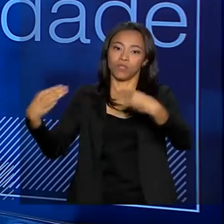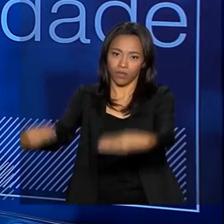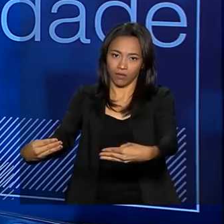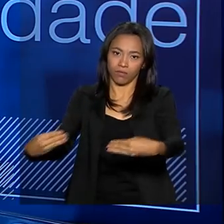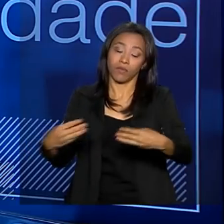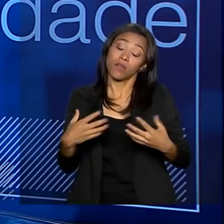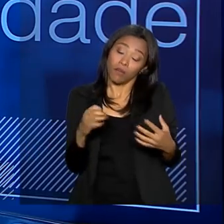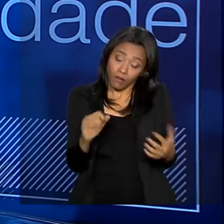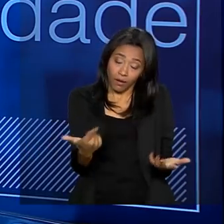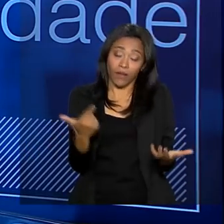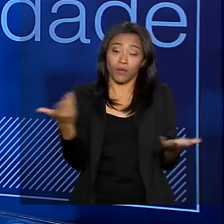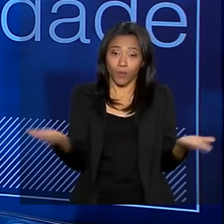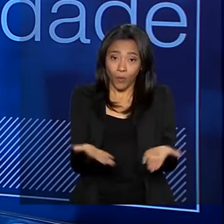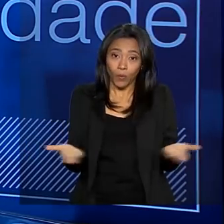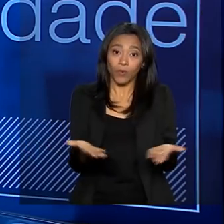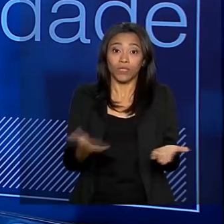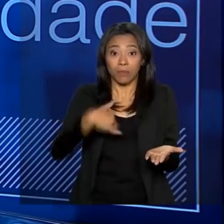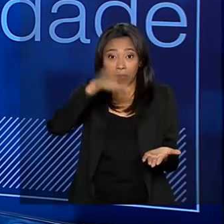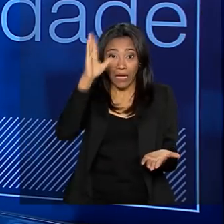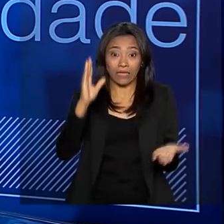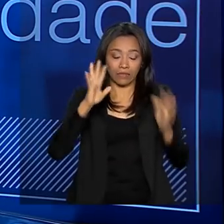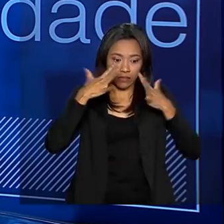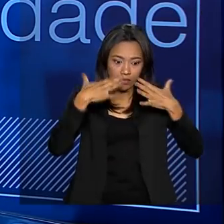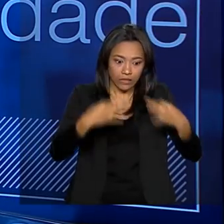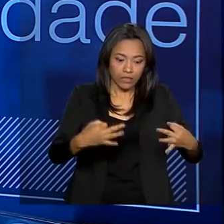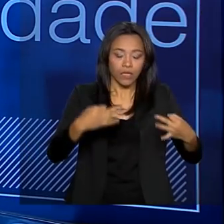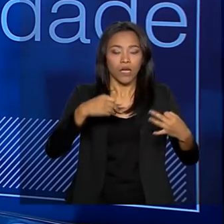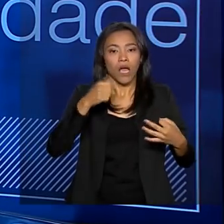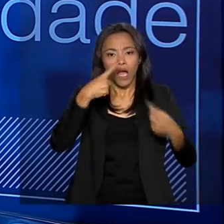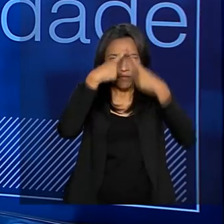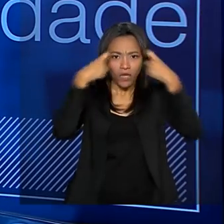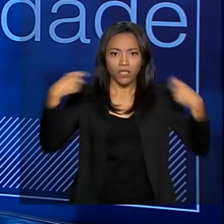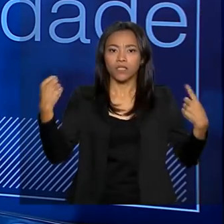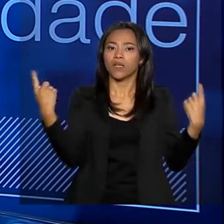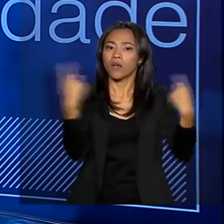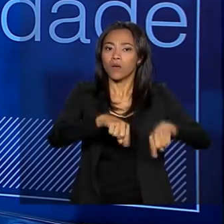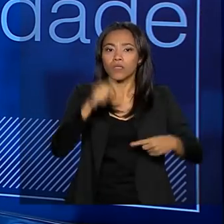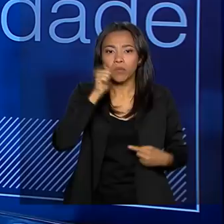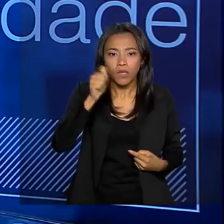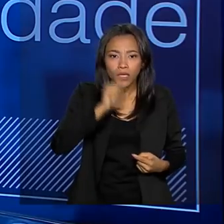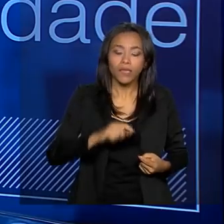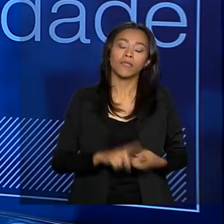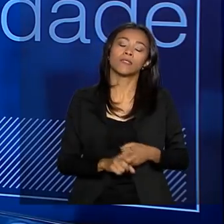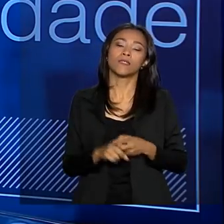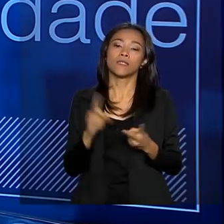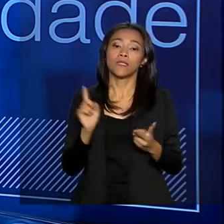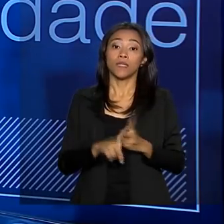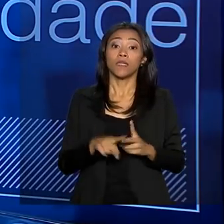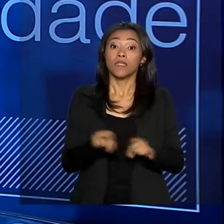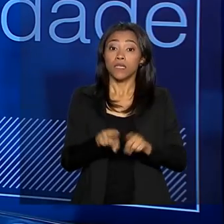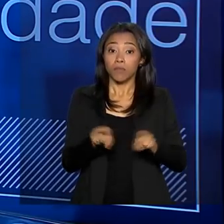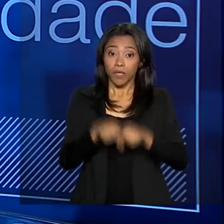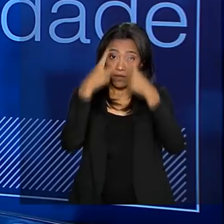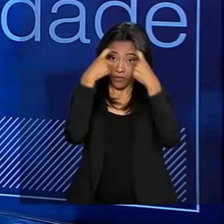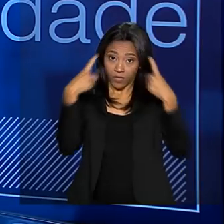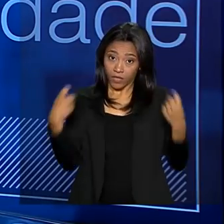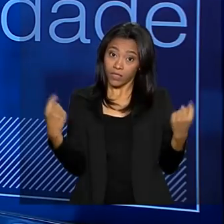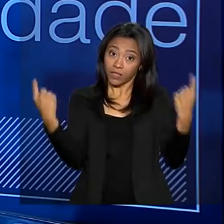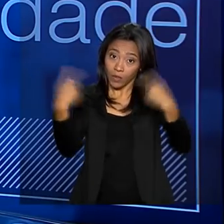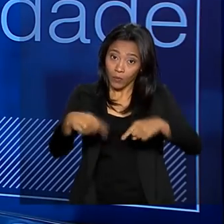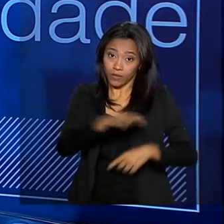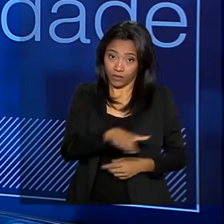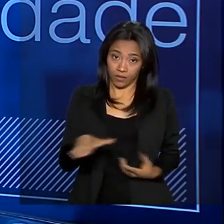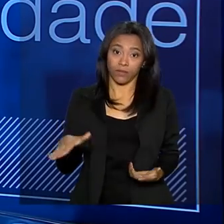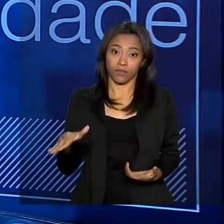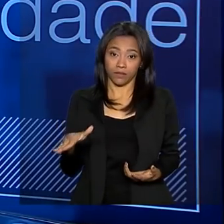maiores necessidades hoje têm sido a violência contra a mulher, o enfrentamento à violência contra a mulher e o enfrentamento à violência contra a